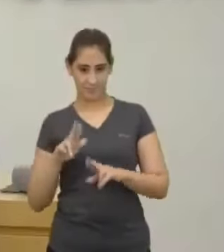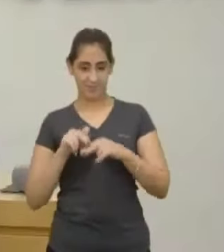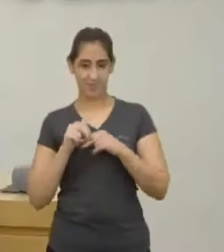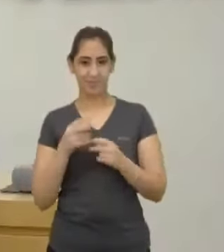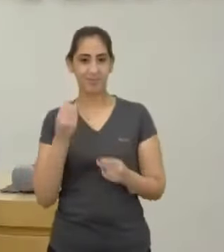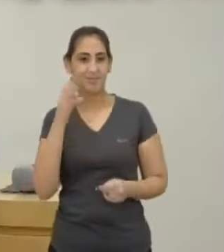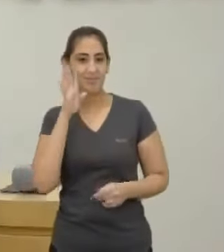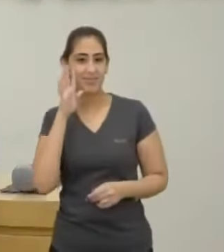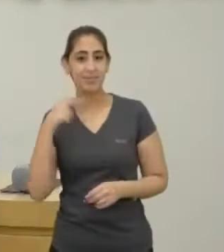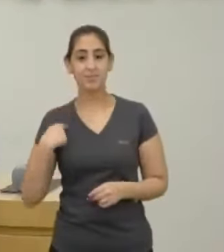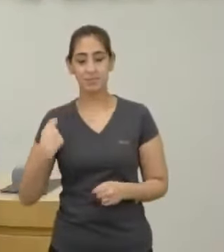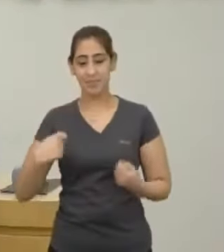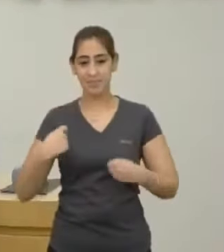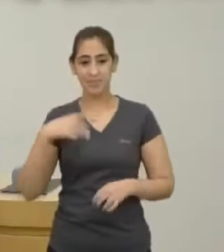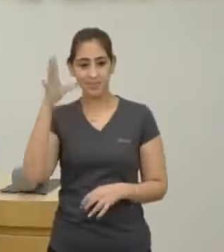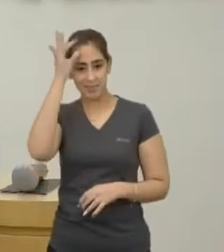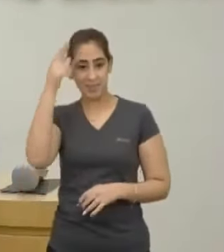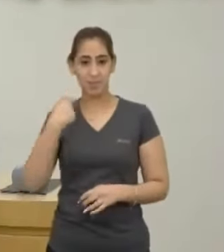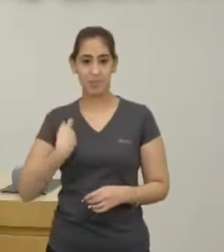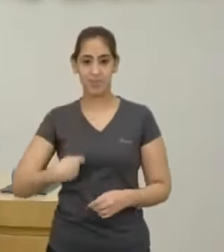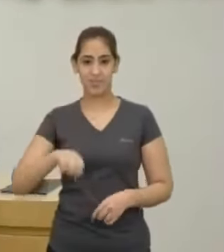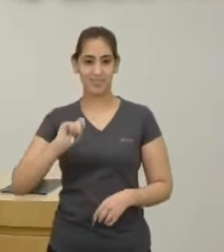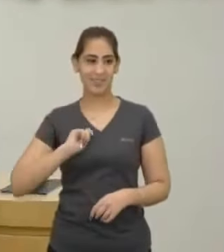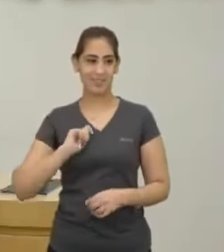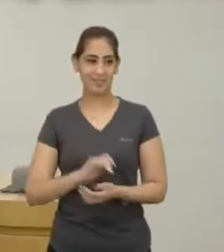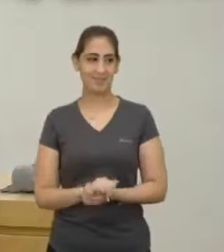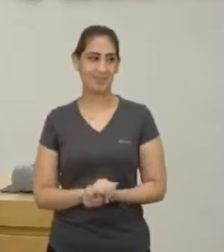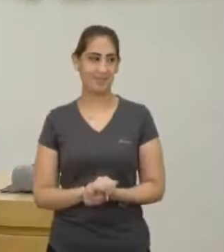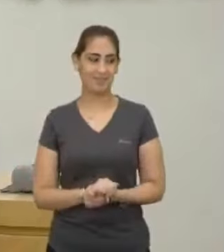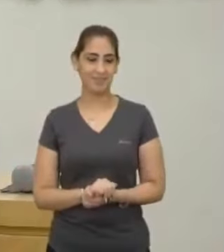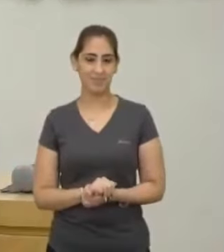bacana, eu preciso decorar o meu É, logo você ganha um também